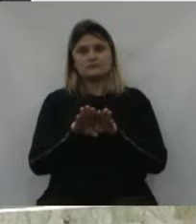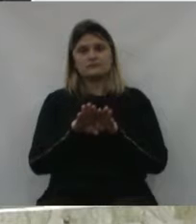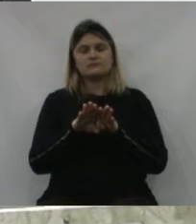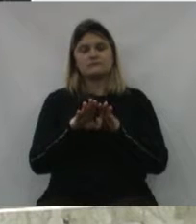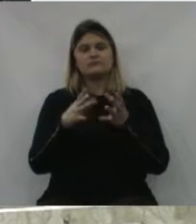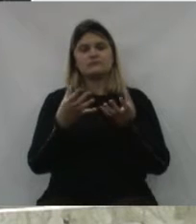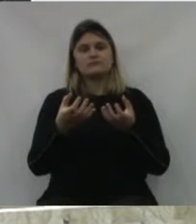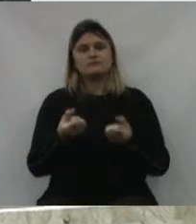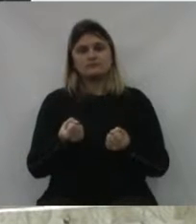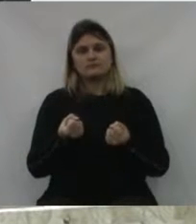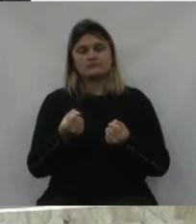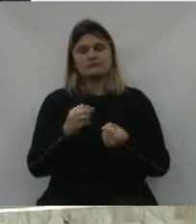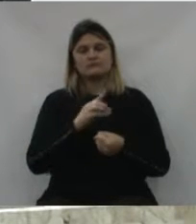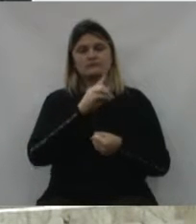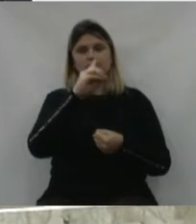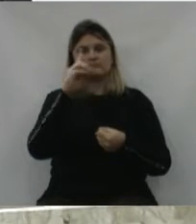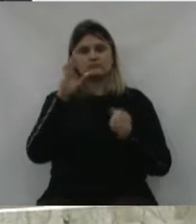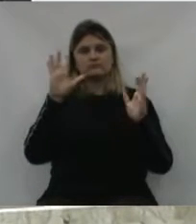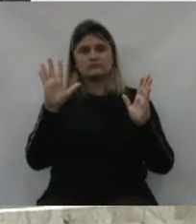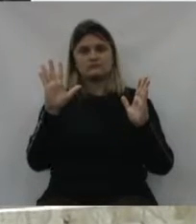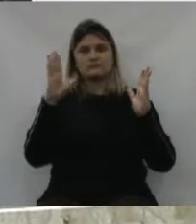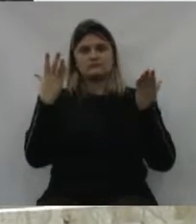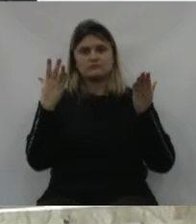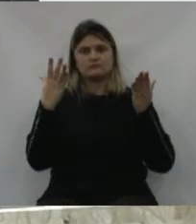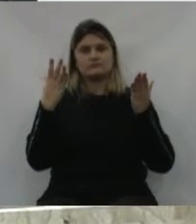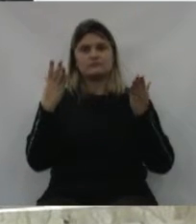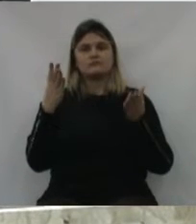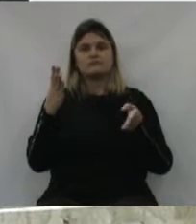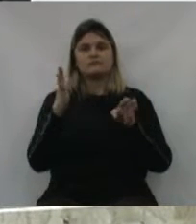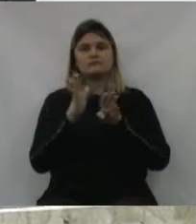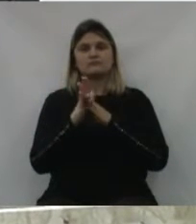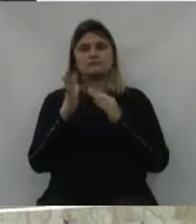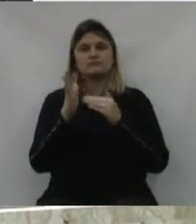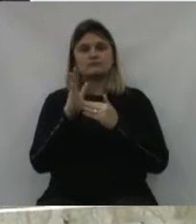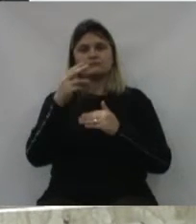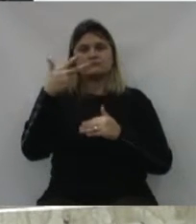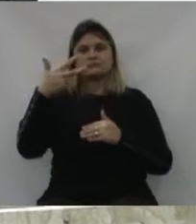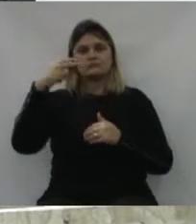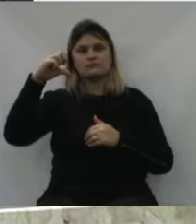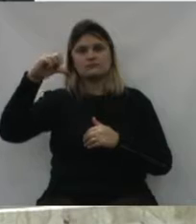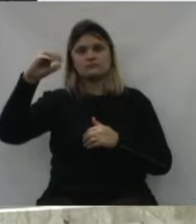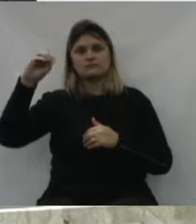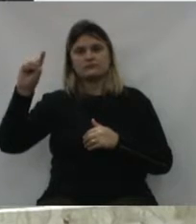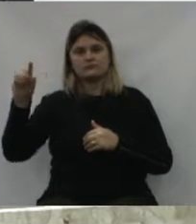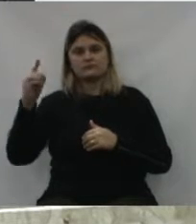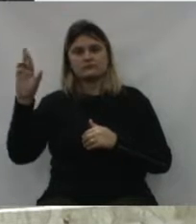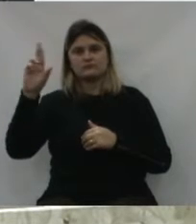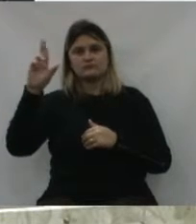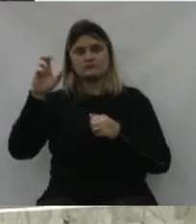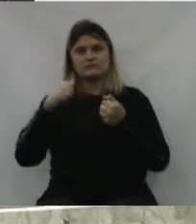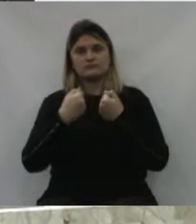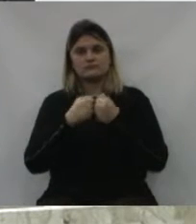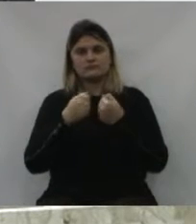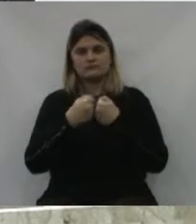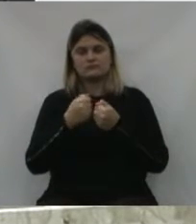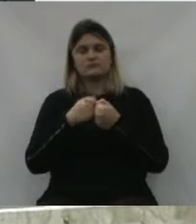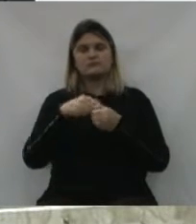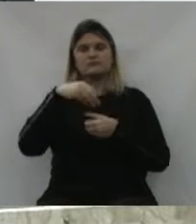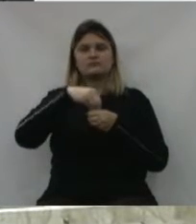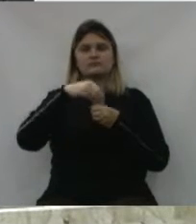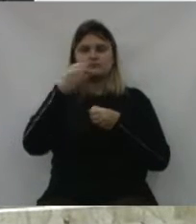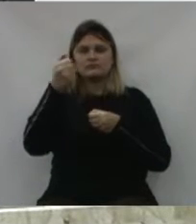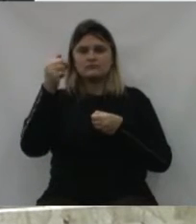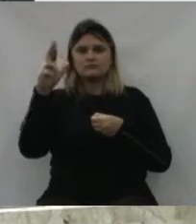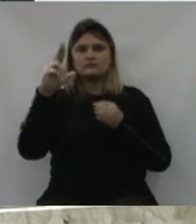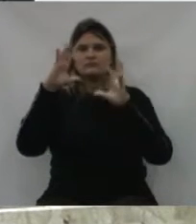foi autorizado, no dia do evento, a se chegar até R$ 390 mil, com um ônibus